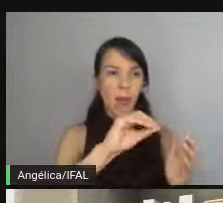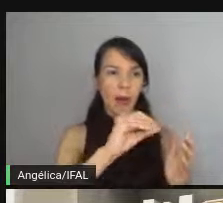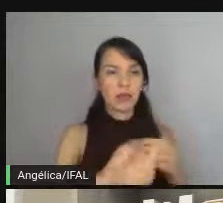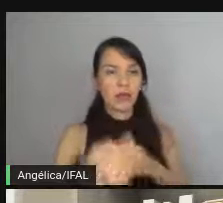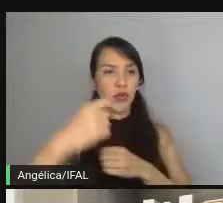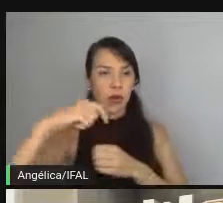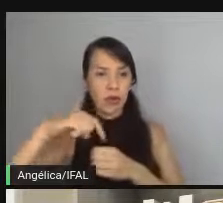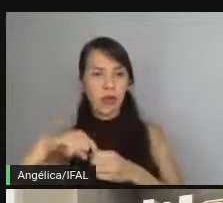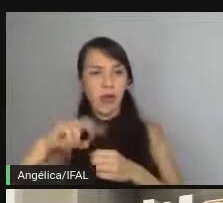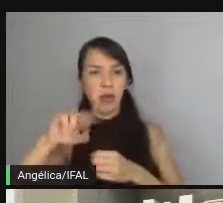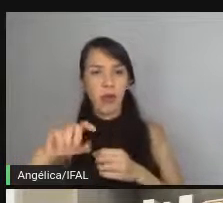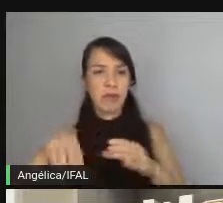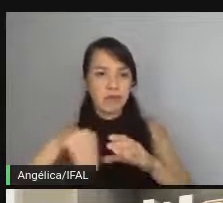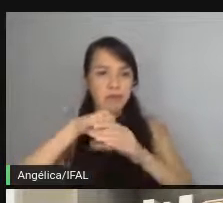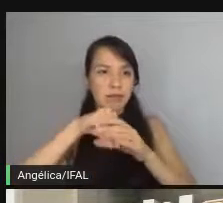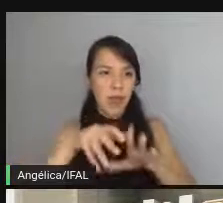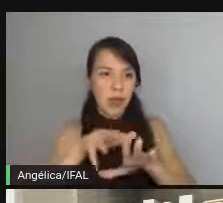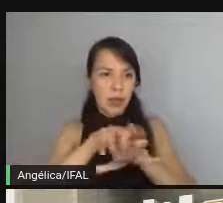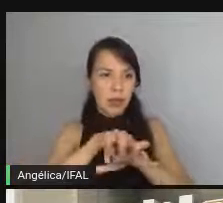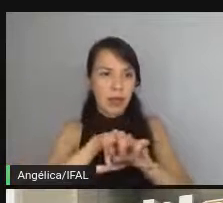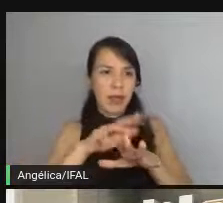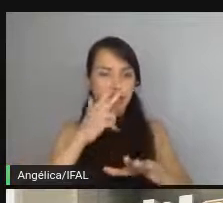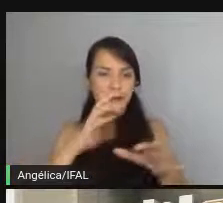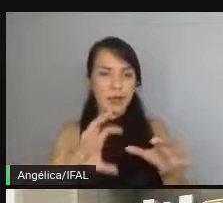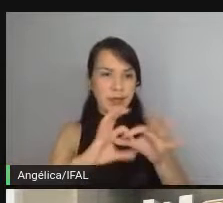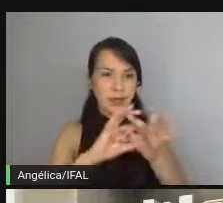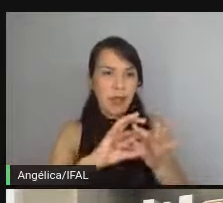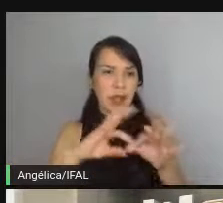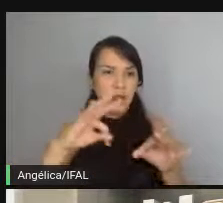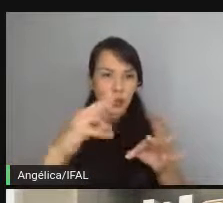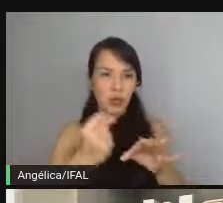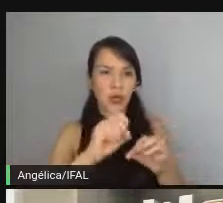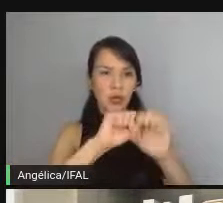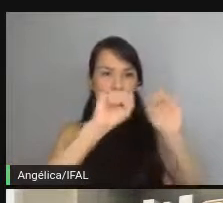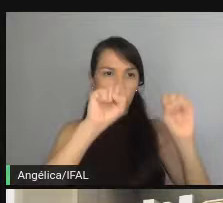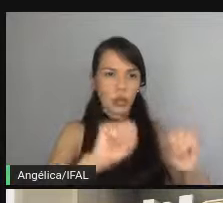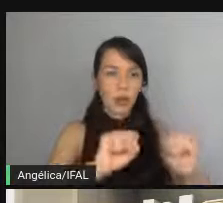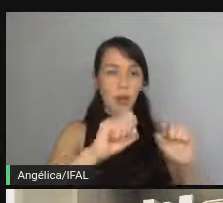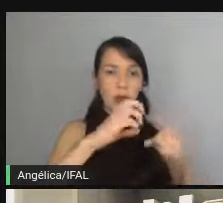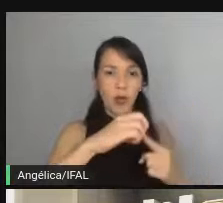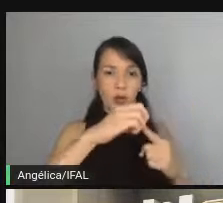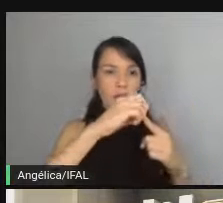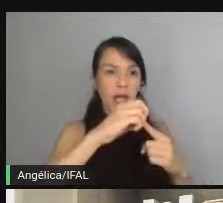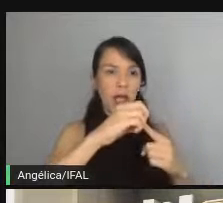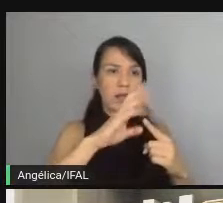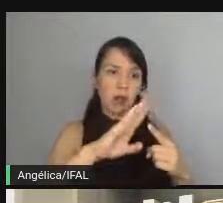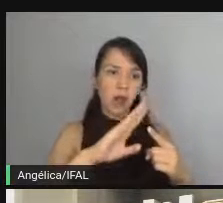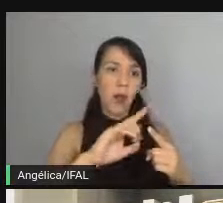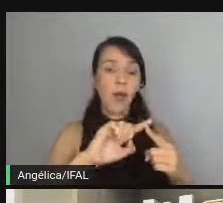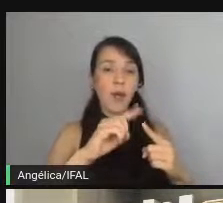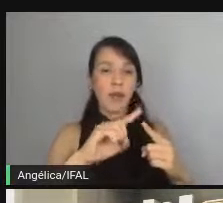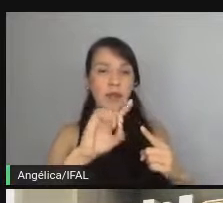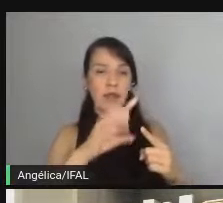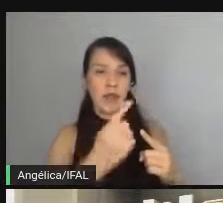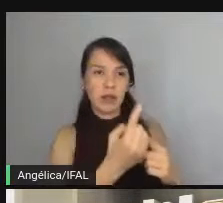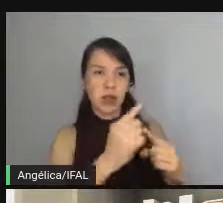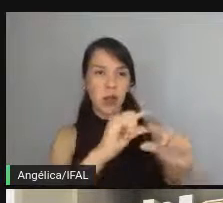Isso tudo é integração, ele vai estar integrando todo o seu sistema. Unitário, não necessariamente. Se você